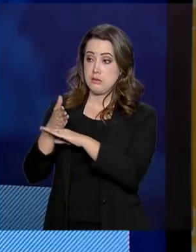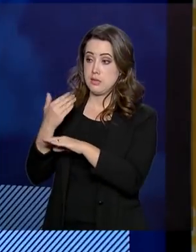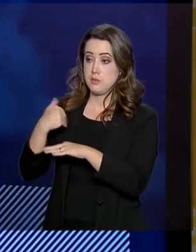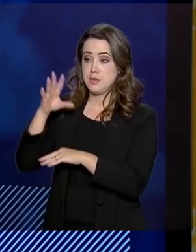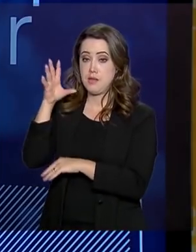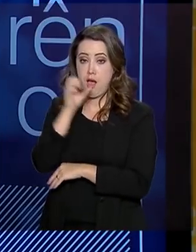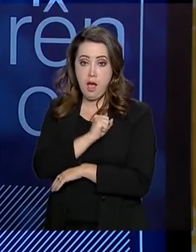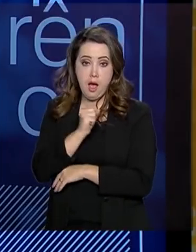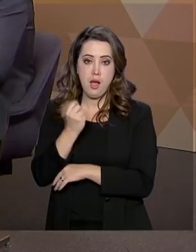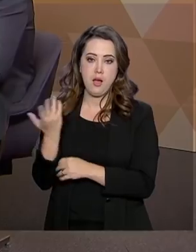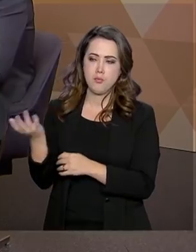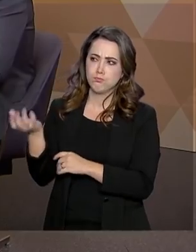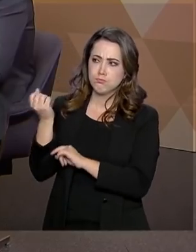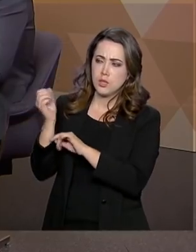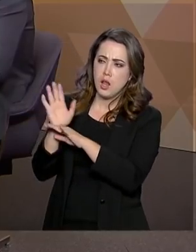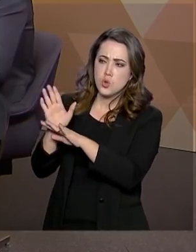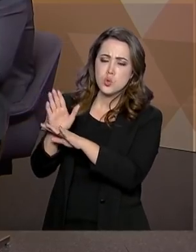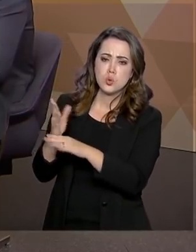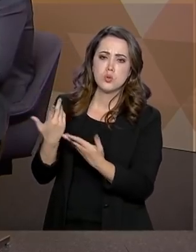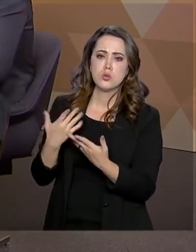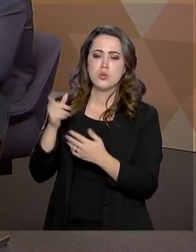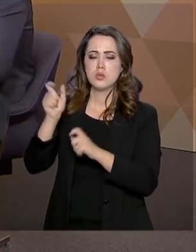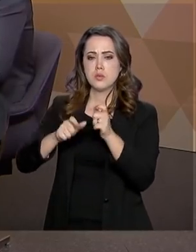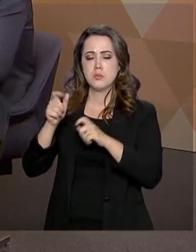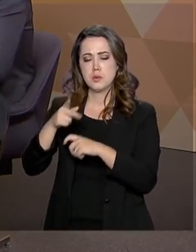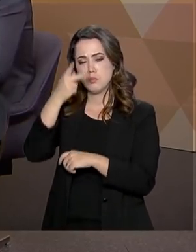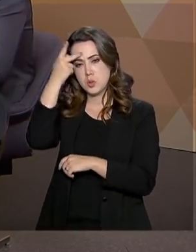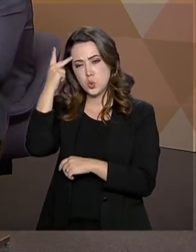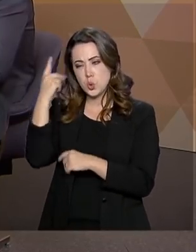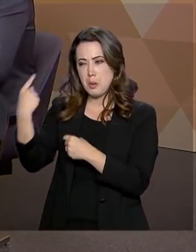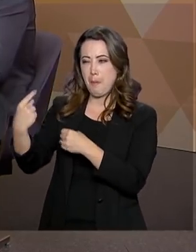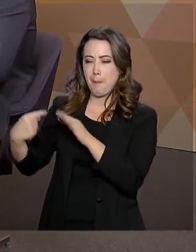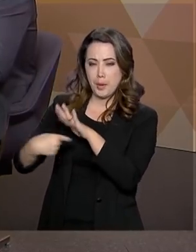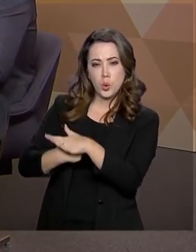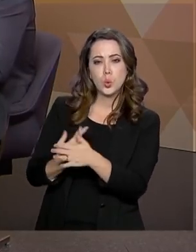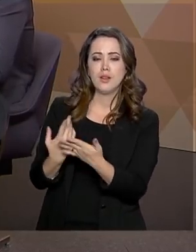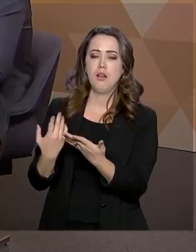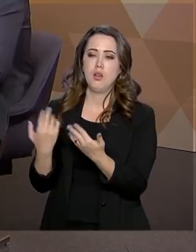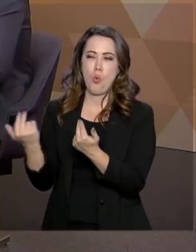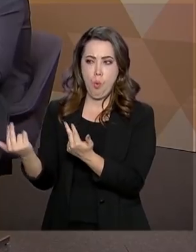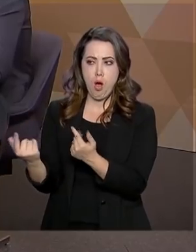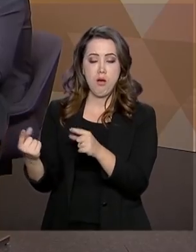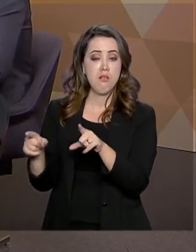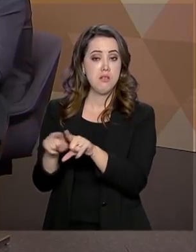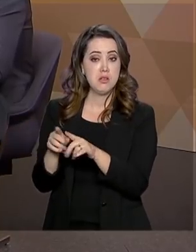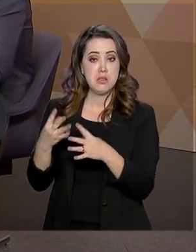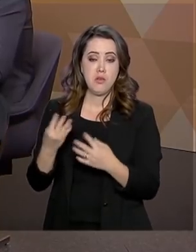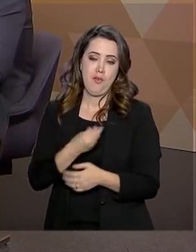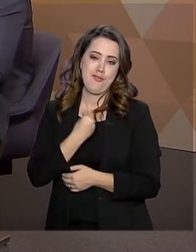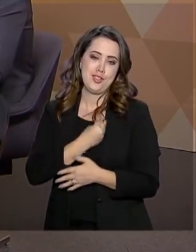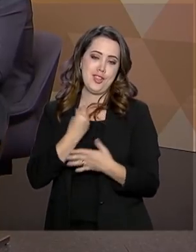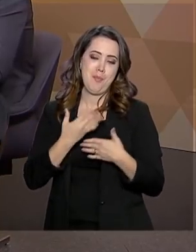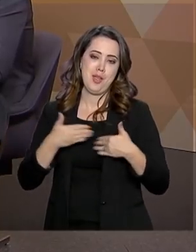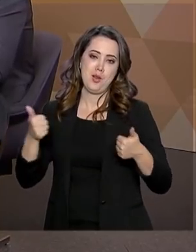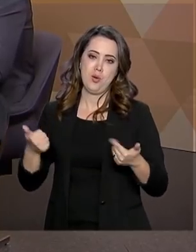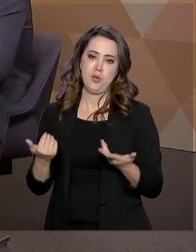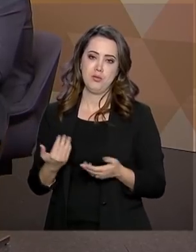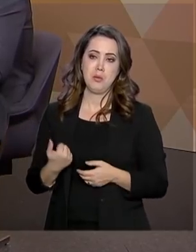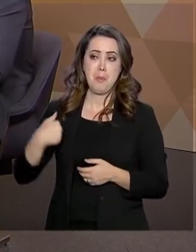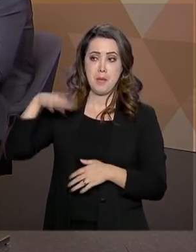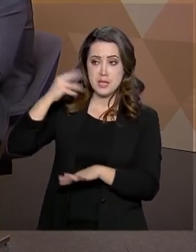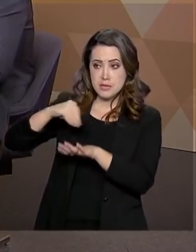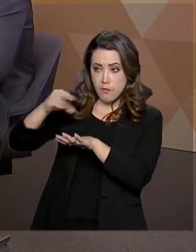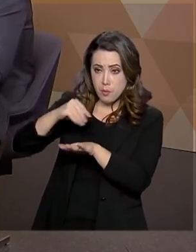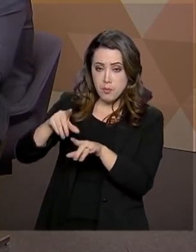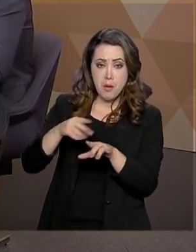benefícios, como os nossos telespectadores perguntaram, eles vão ter uma qualidade de vida muito melhor. Mais informação